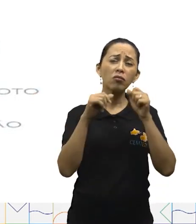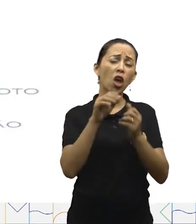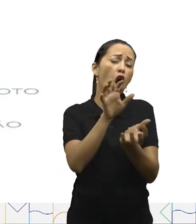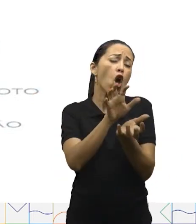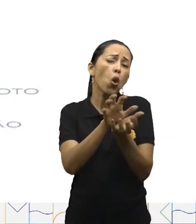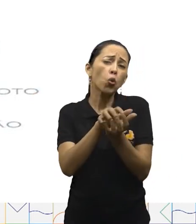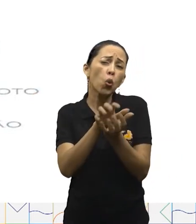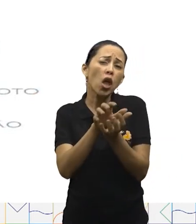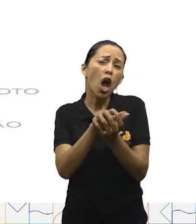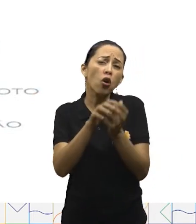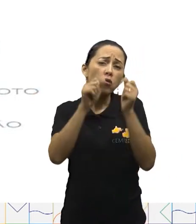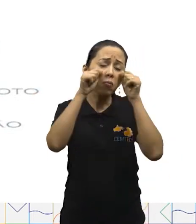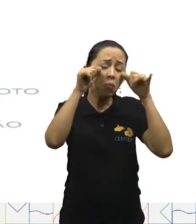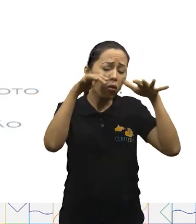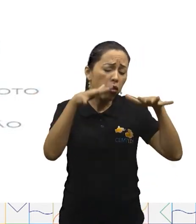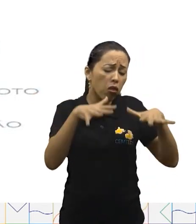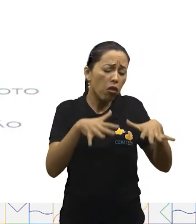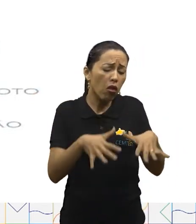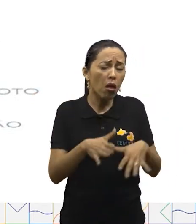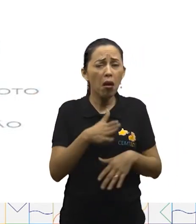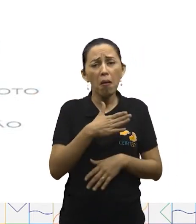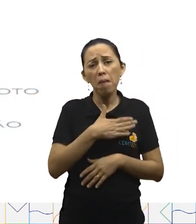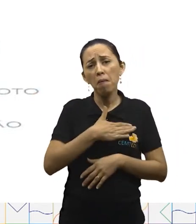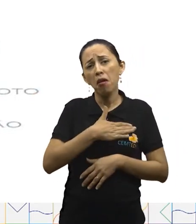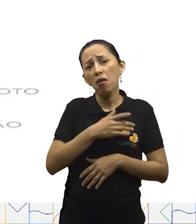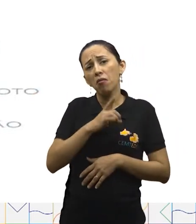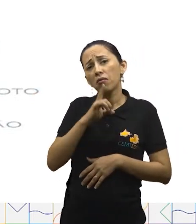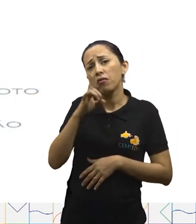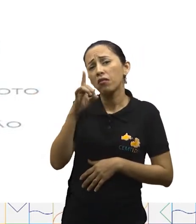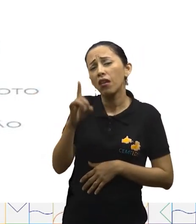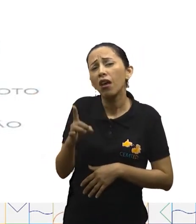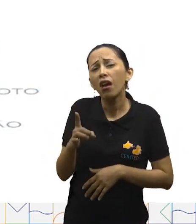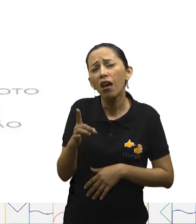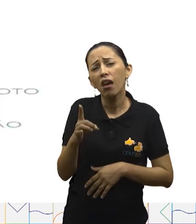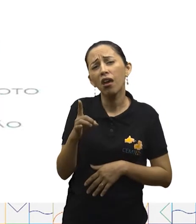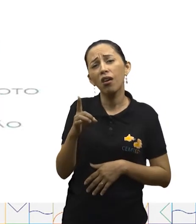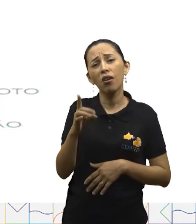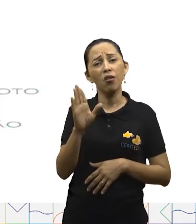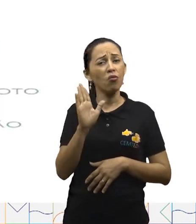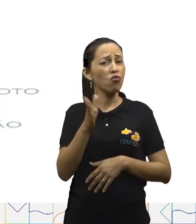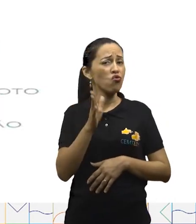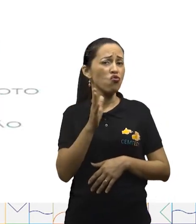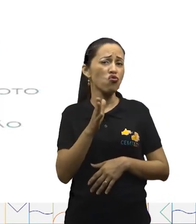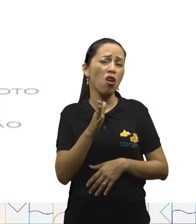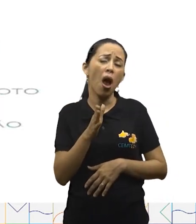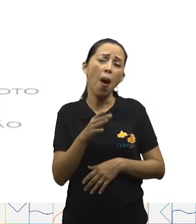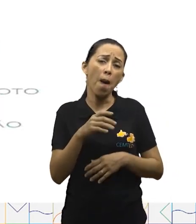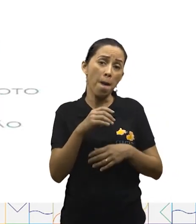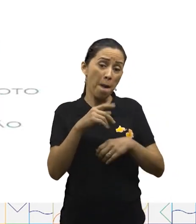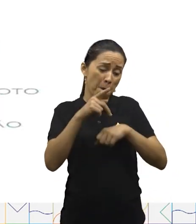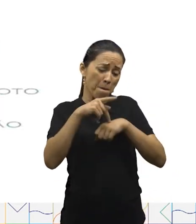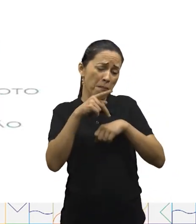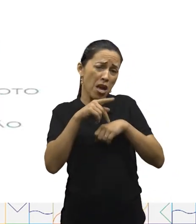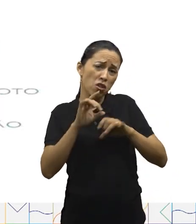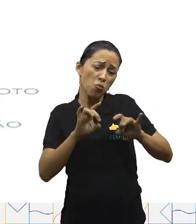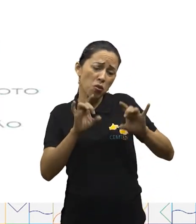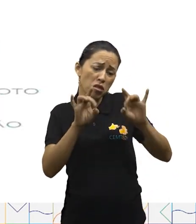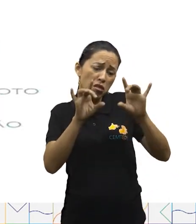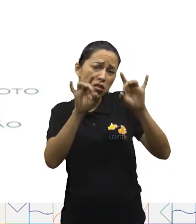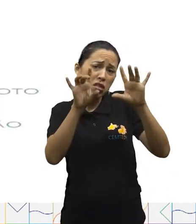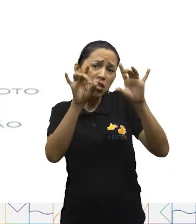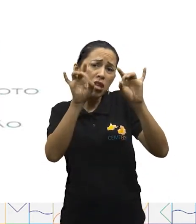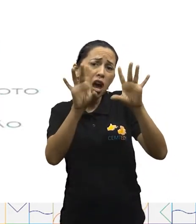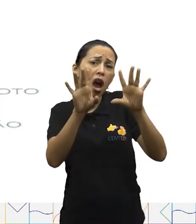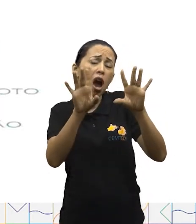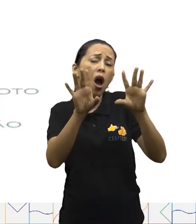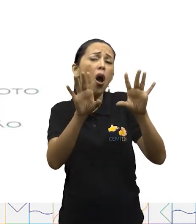Ai, minha pérola, como é que vou passar sem ela? Já estava tão acostumada. Ah, Dona